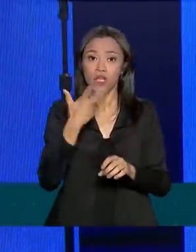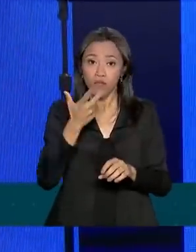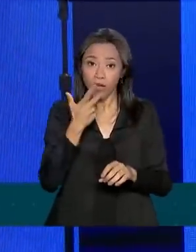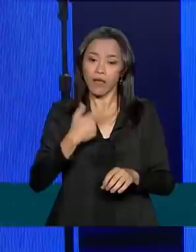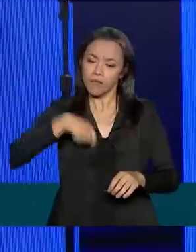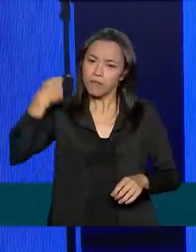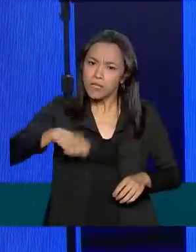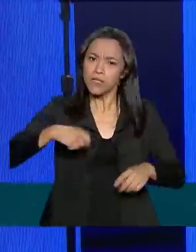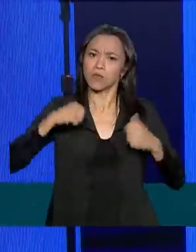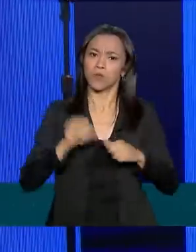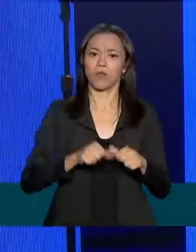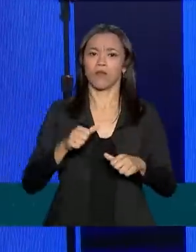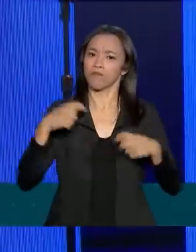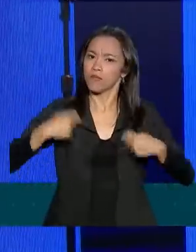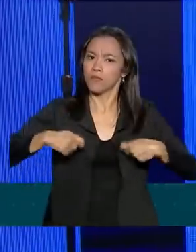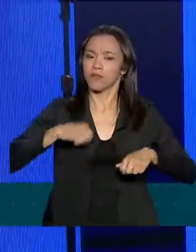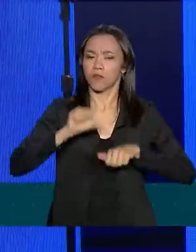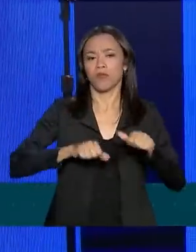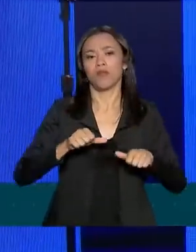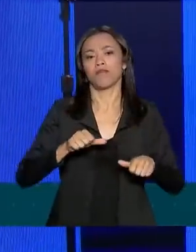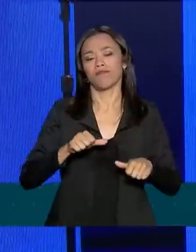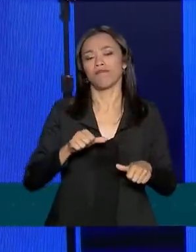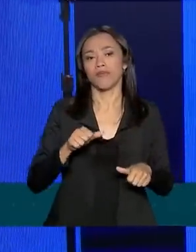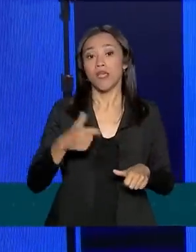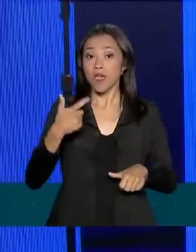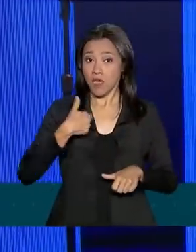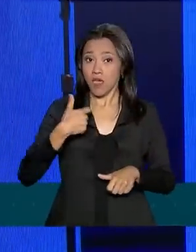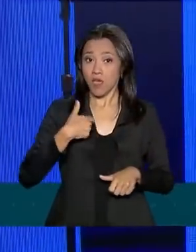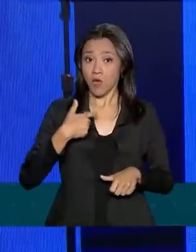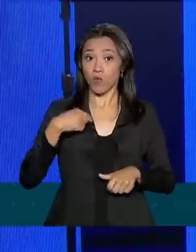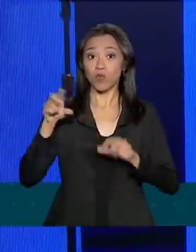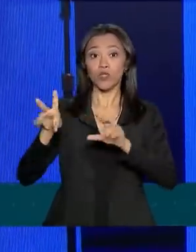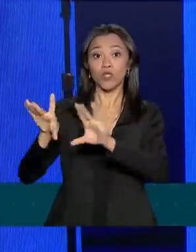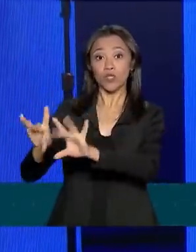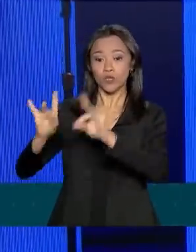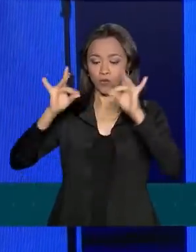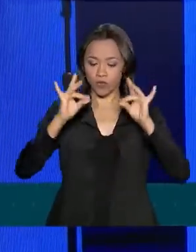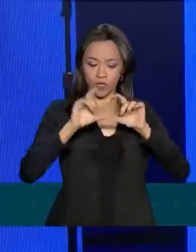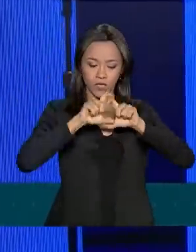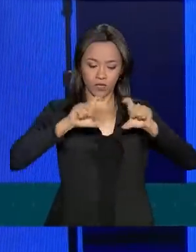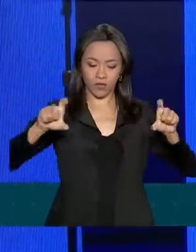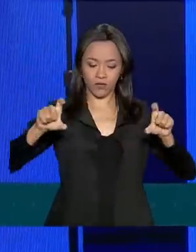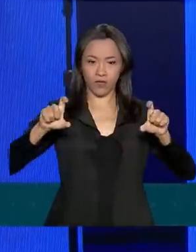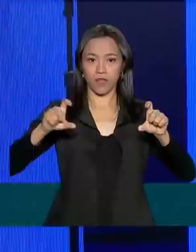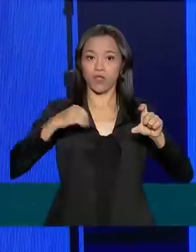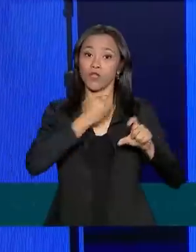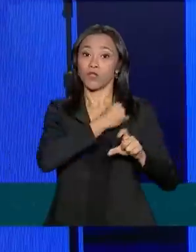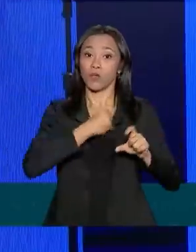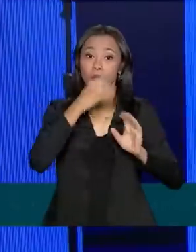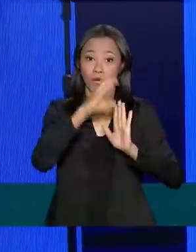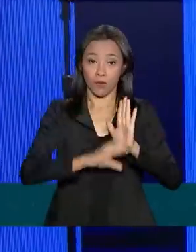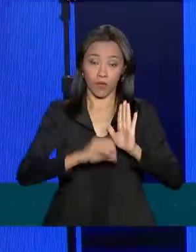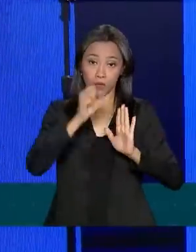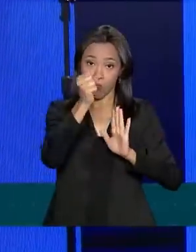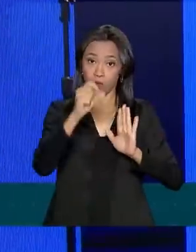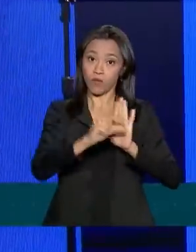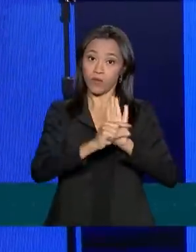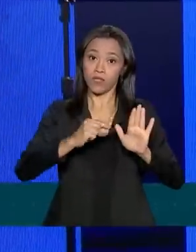mudar. Eu adotei uma passagem bíblica, João 8, 32, e fui à luta.